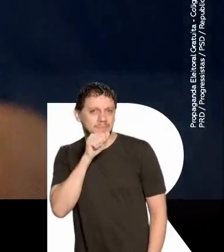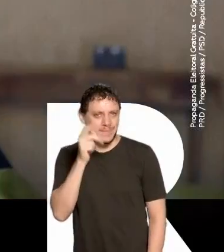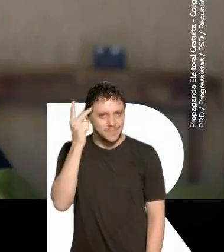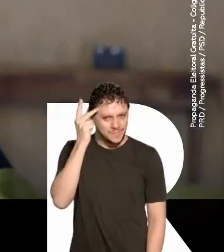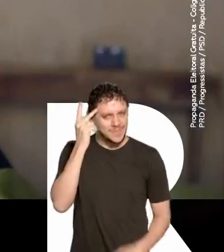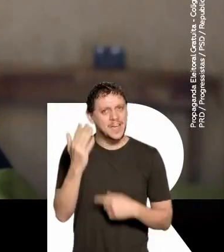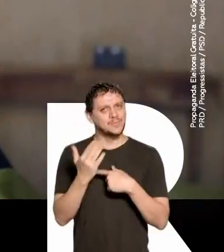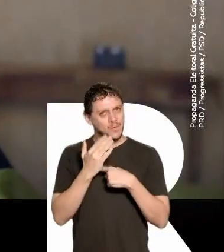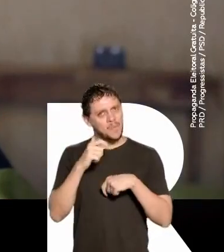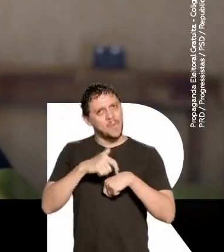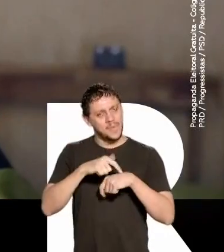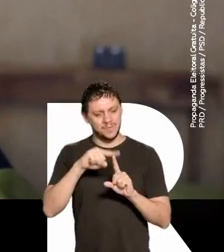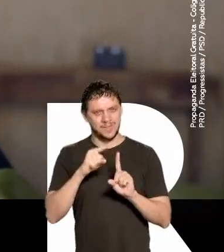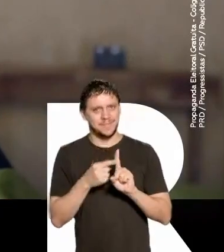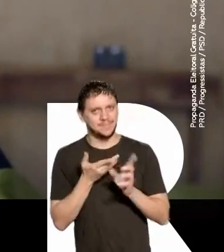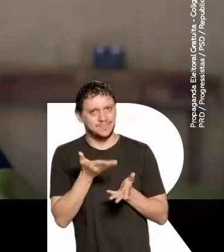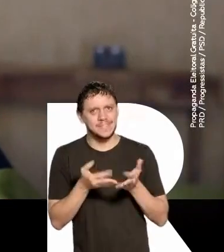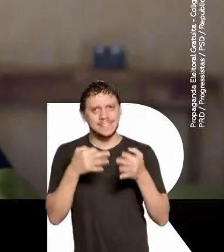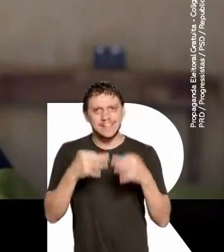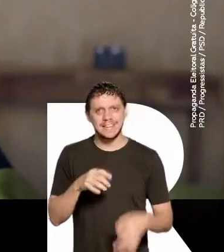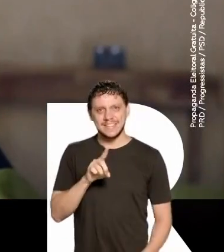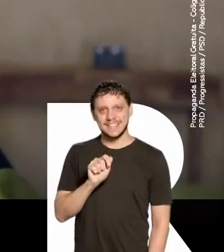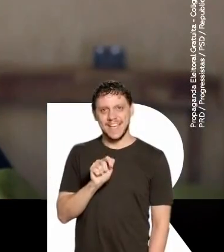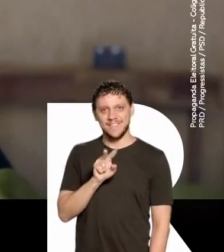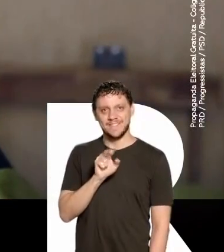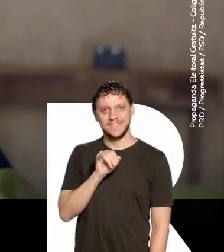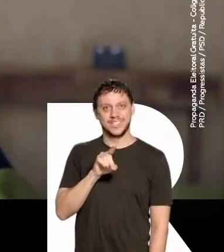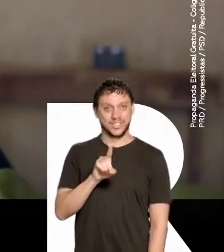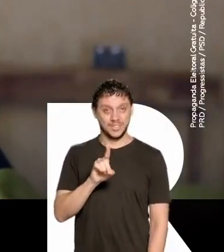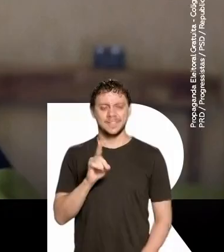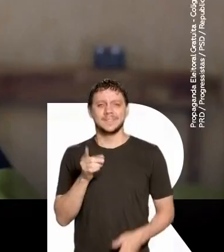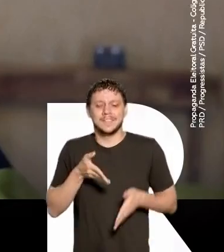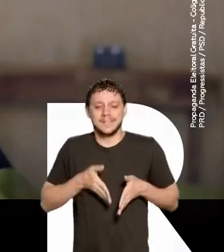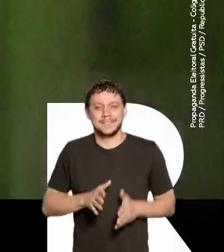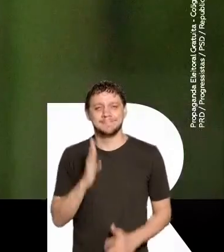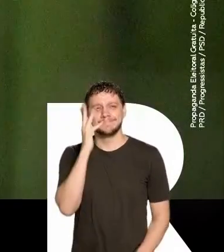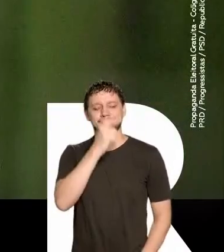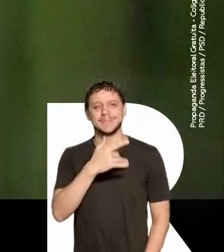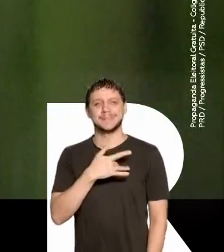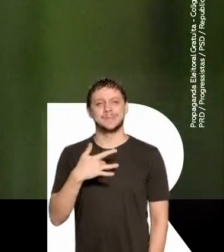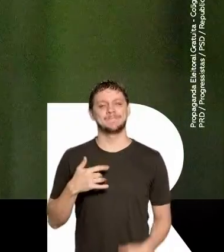pré-natal. Eu tenho certeza que o Davi Guilherme vai nascer lindo e muito saudável.